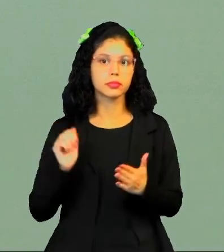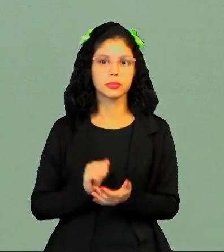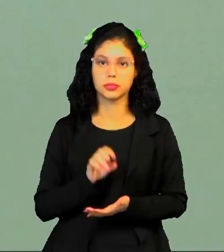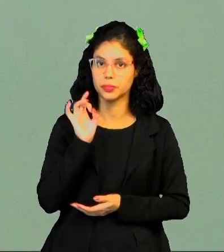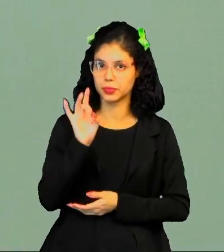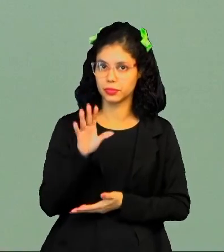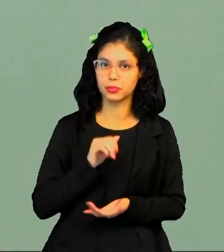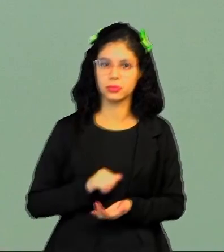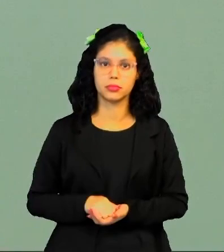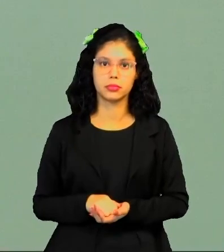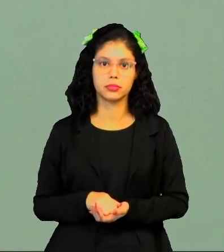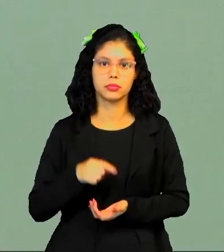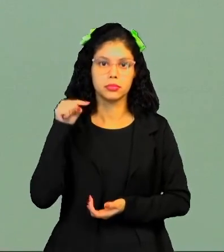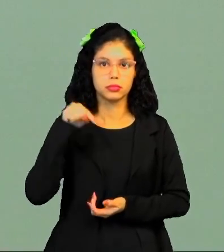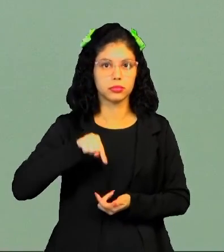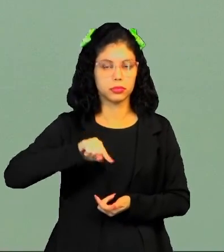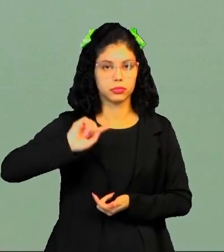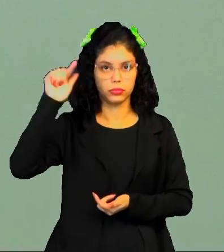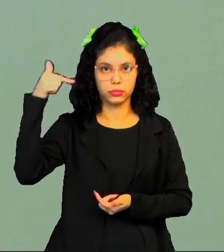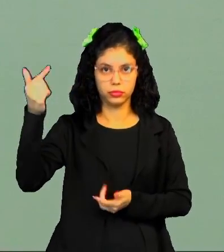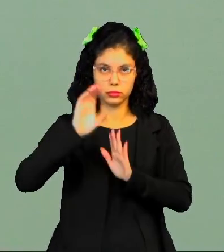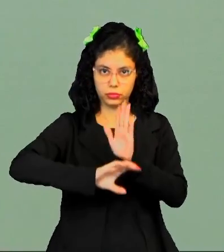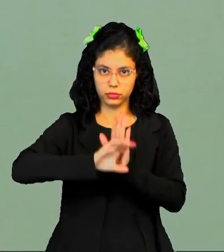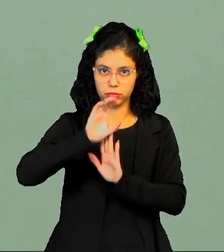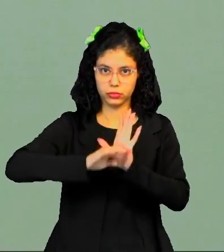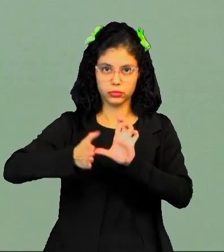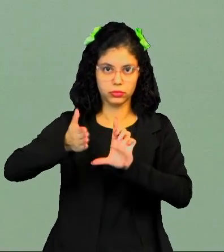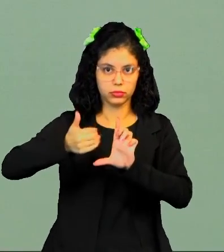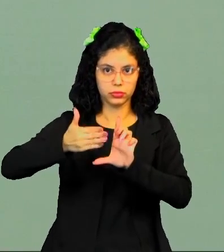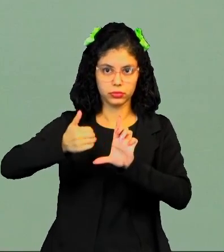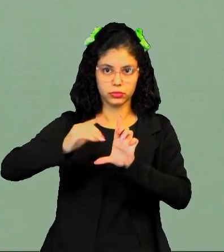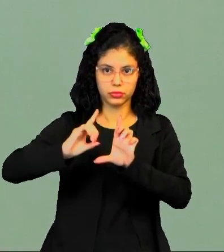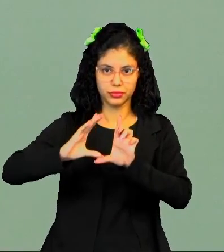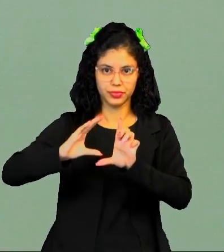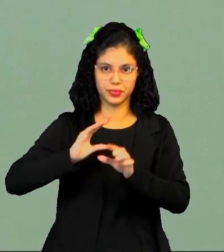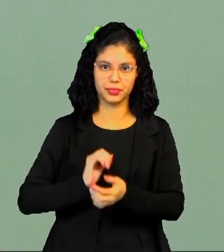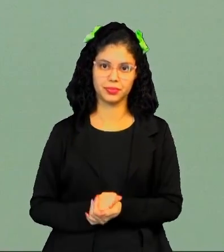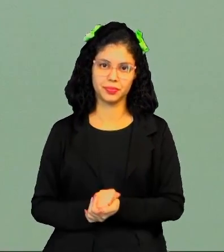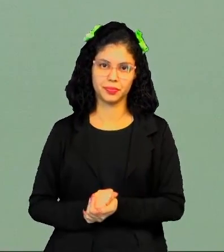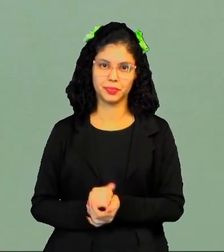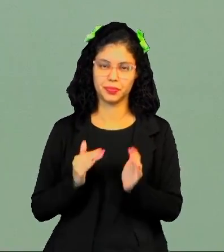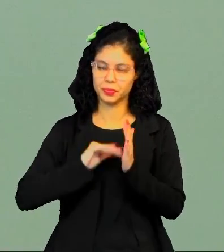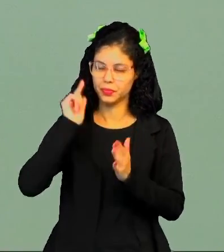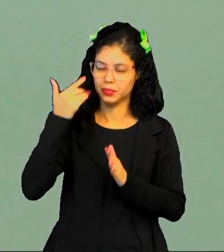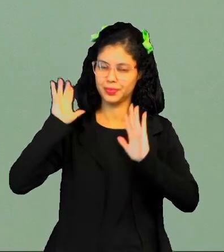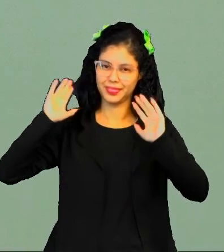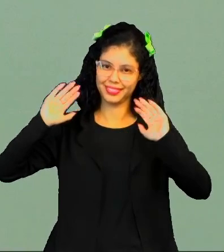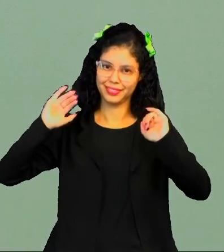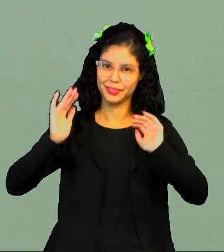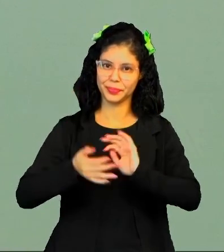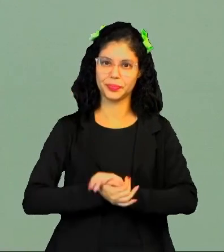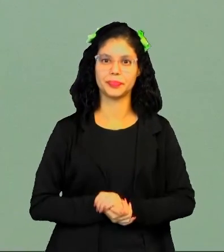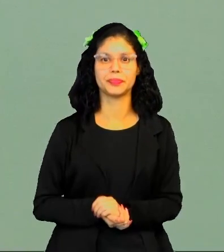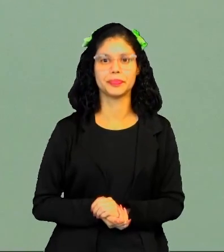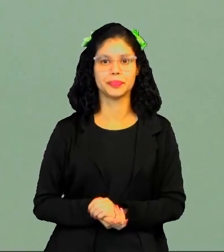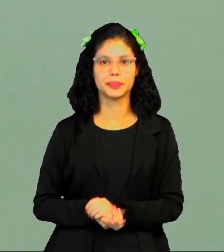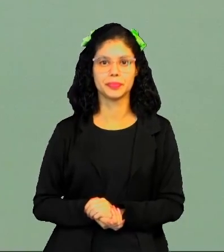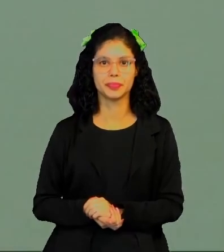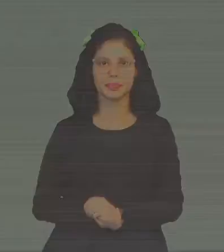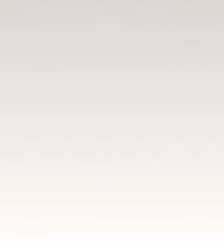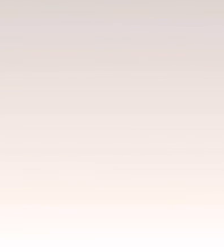Então, por hoje é só. Para ter acesso a esse e demais conteúdos, acesse a plataforma Eduque. Até a próxima aula. Tchau, tchau.